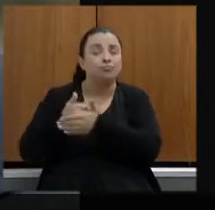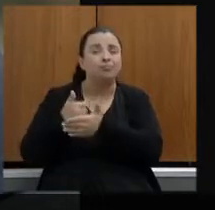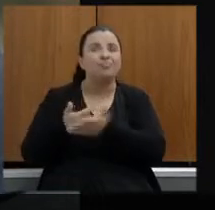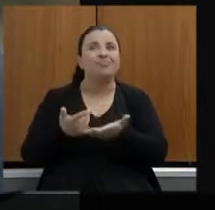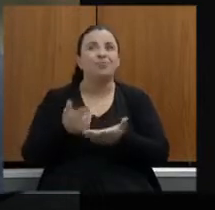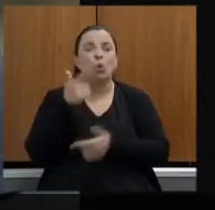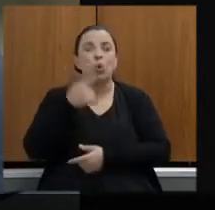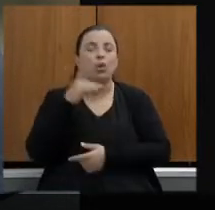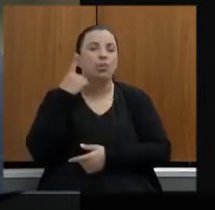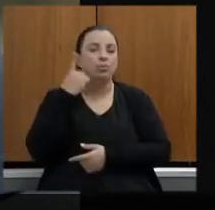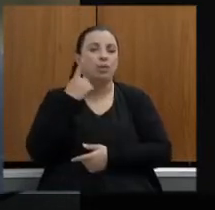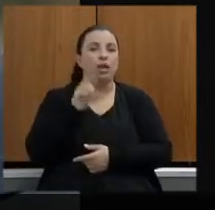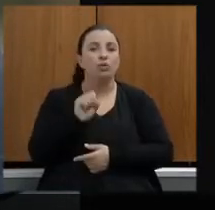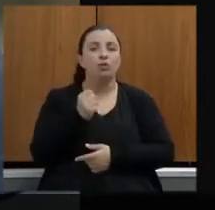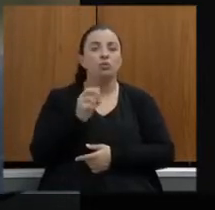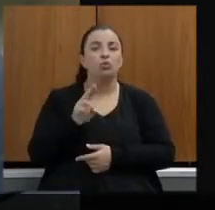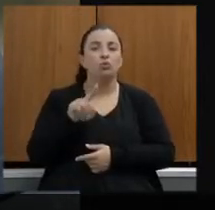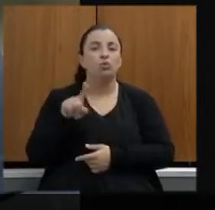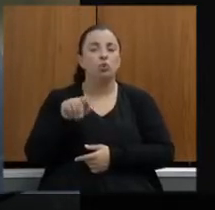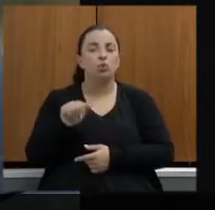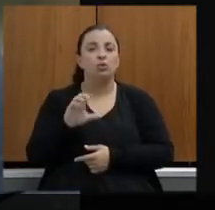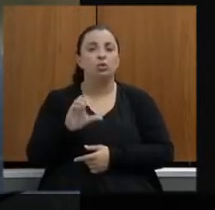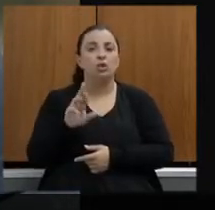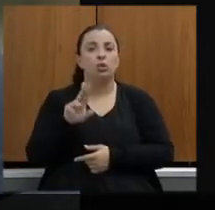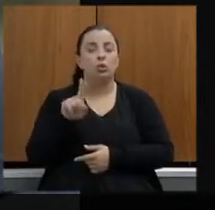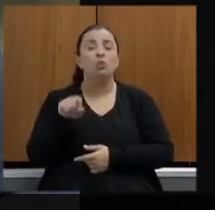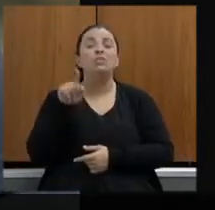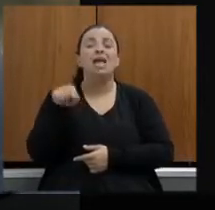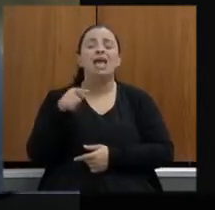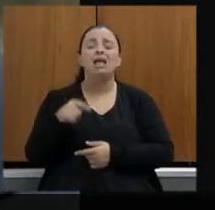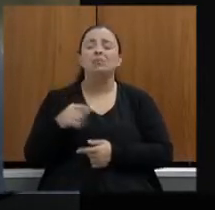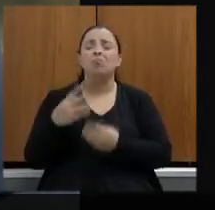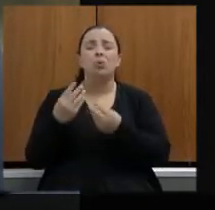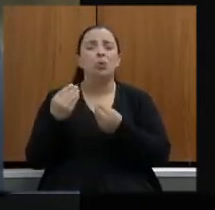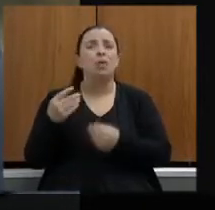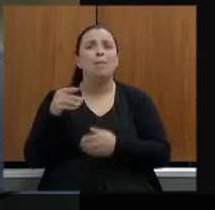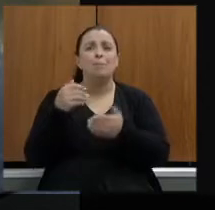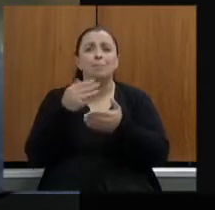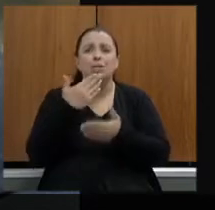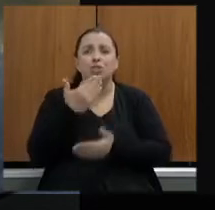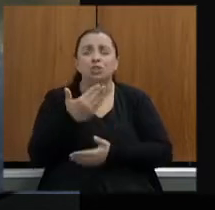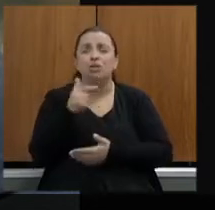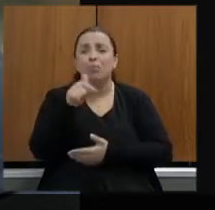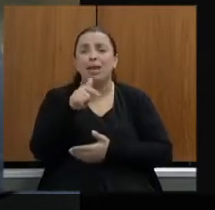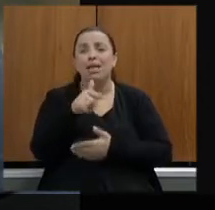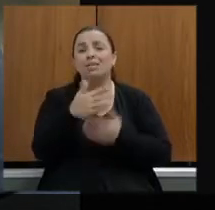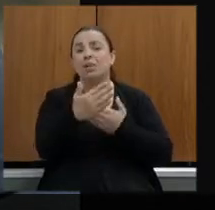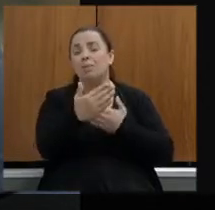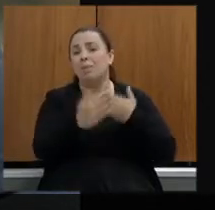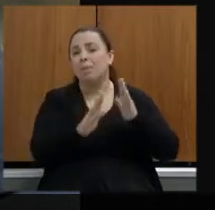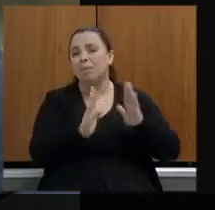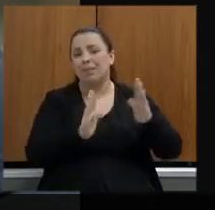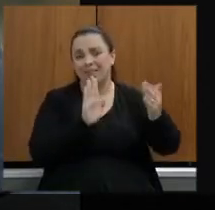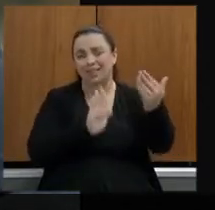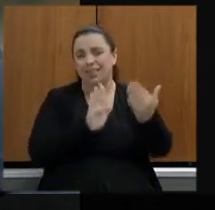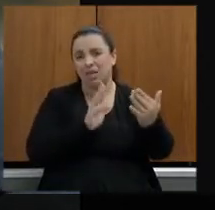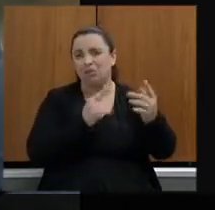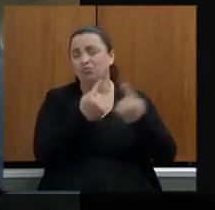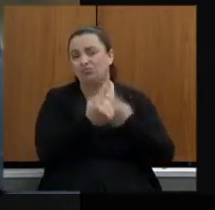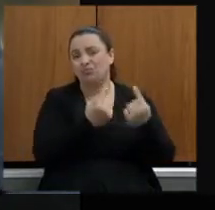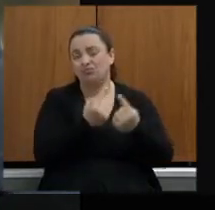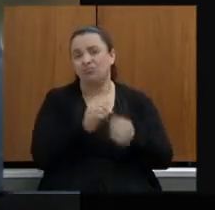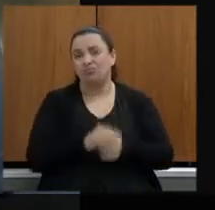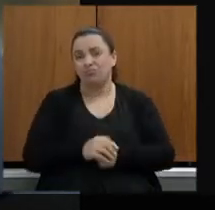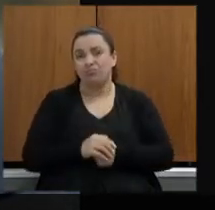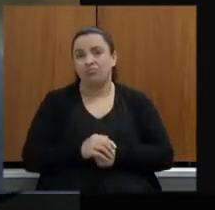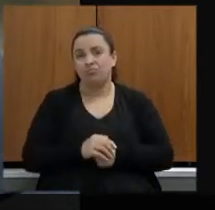tempo tem levantado também essa bandeira da MG 060 e outros nós sabemos que é uma obra prometida há